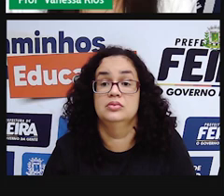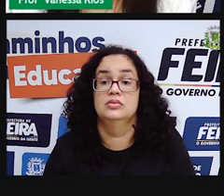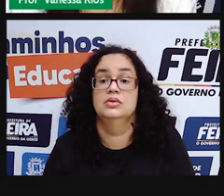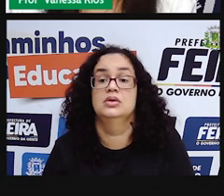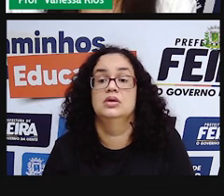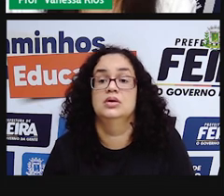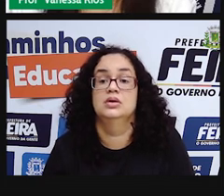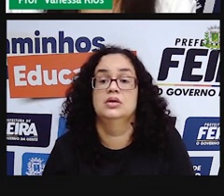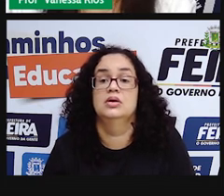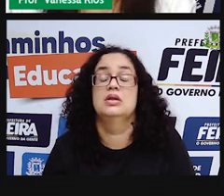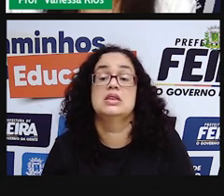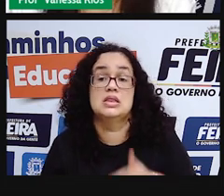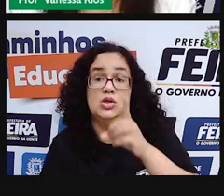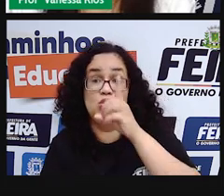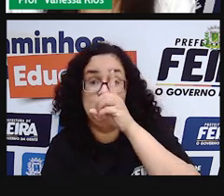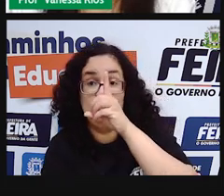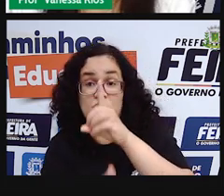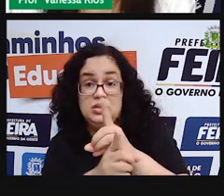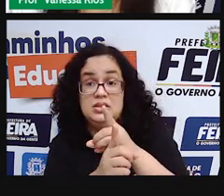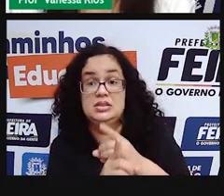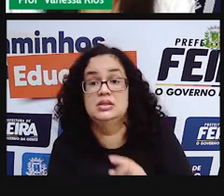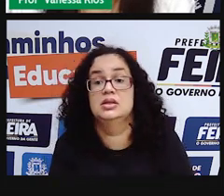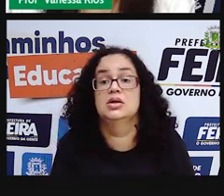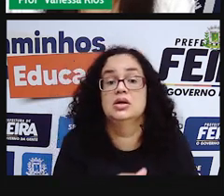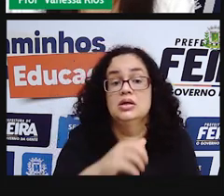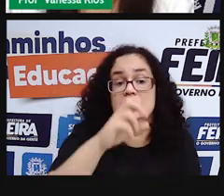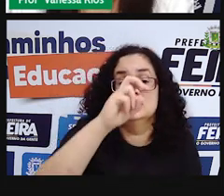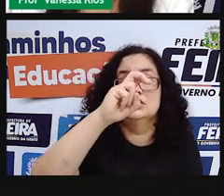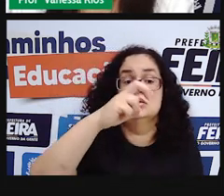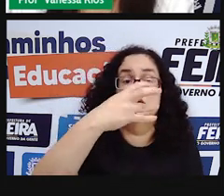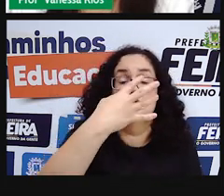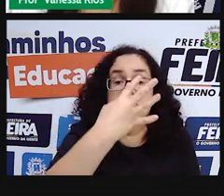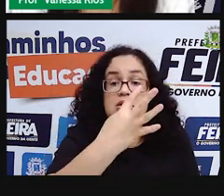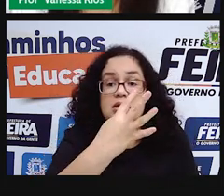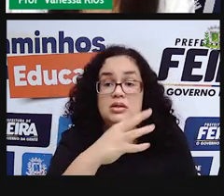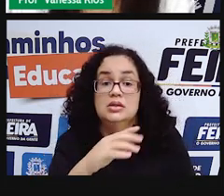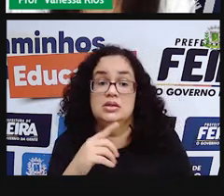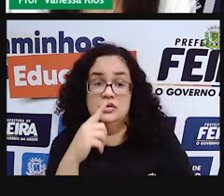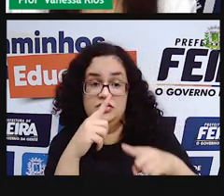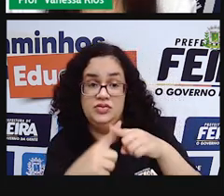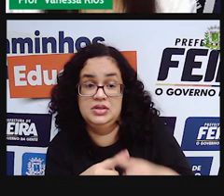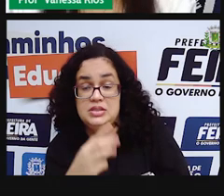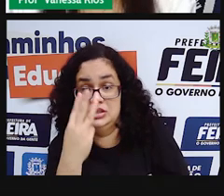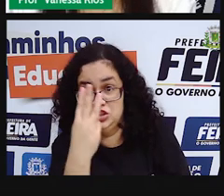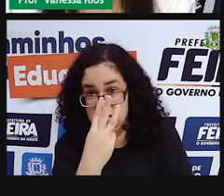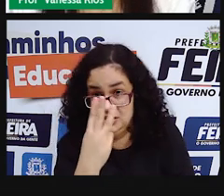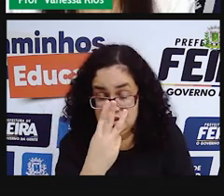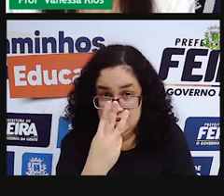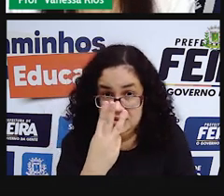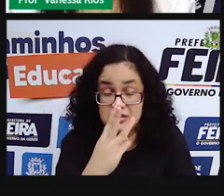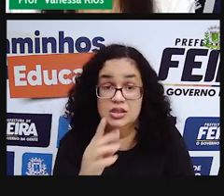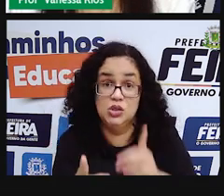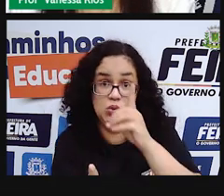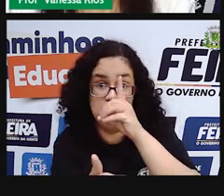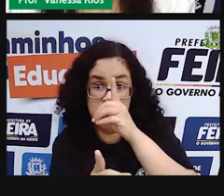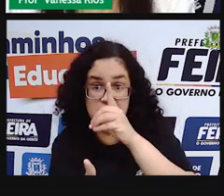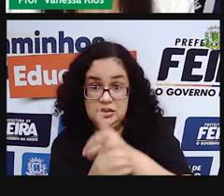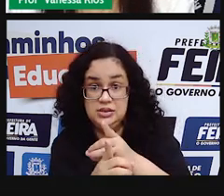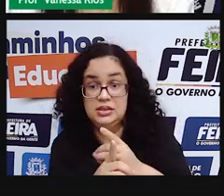nós teremos aí, ó, cinquenta e quatro vezes três. Nós acharemos aí, ó,